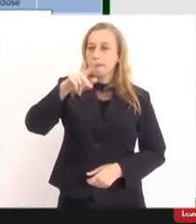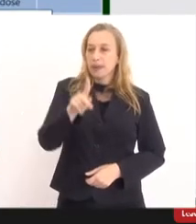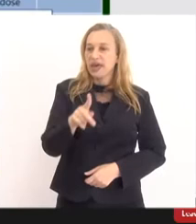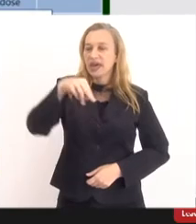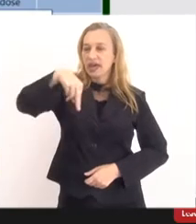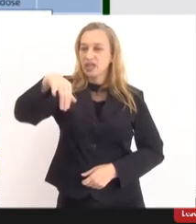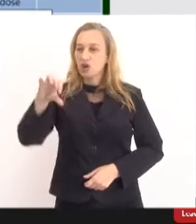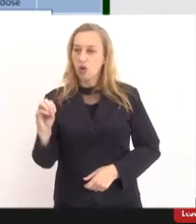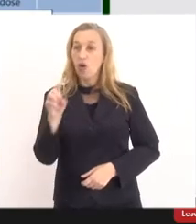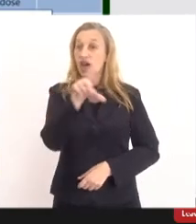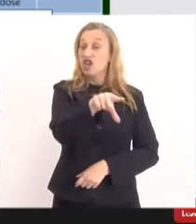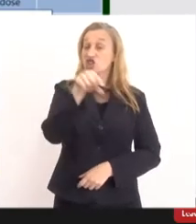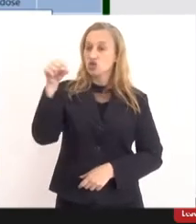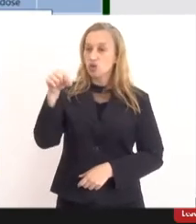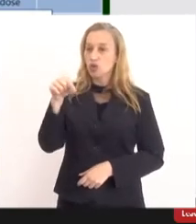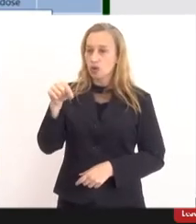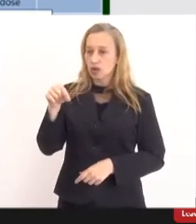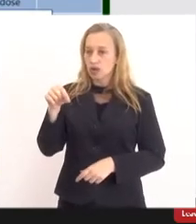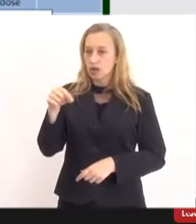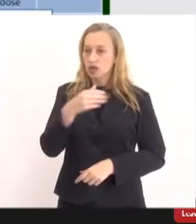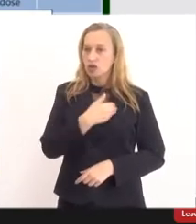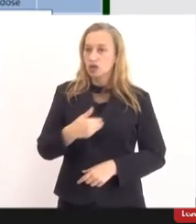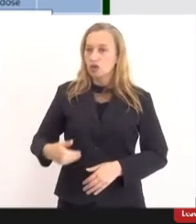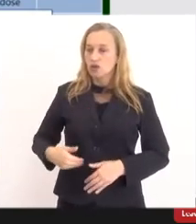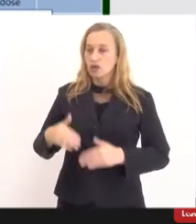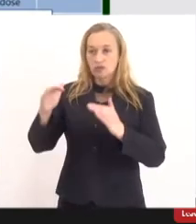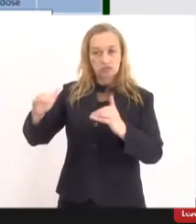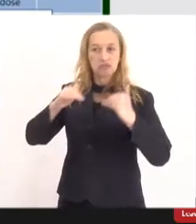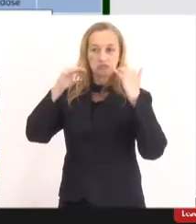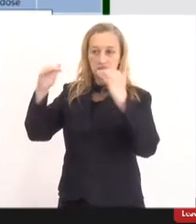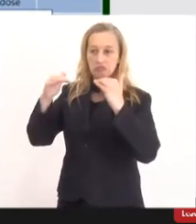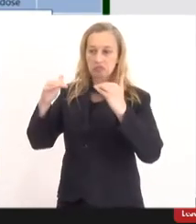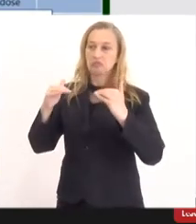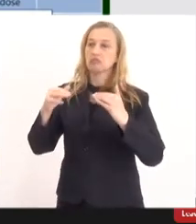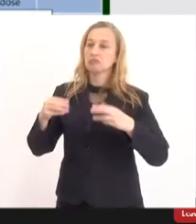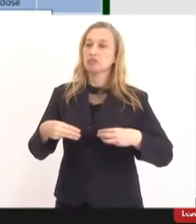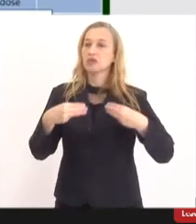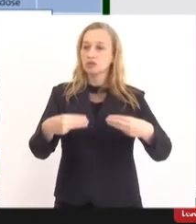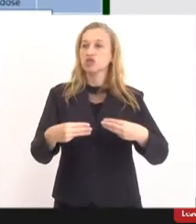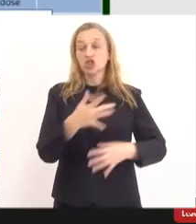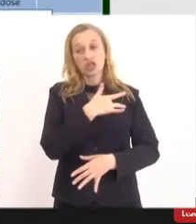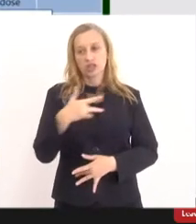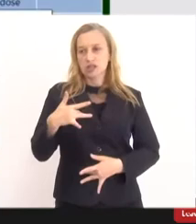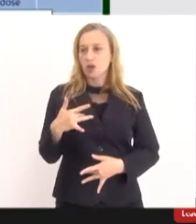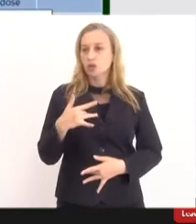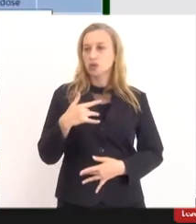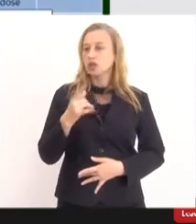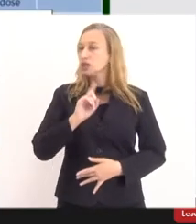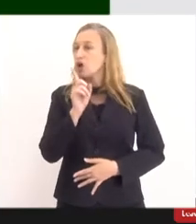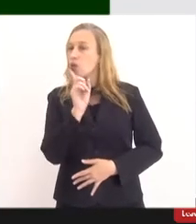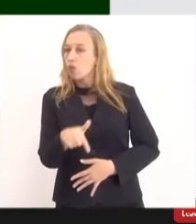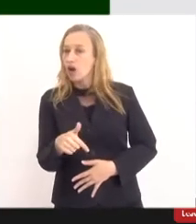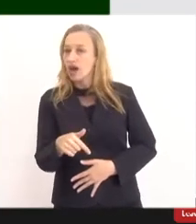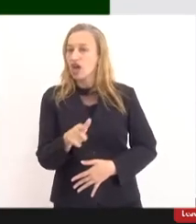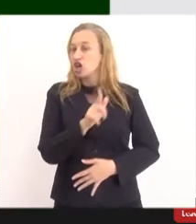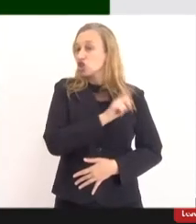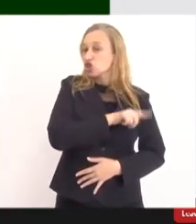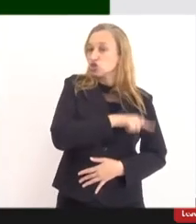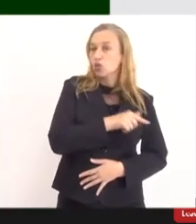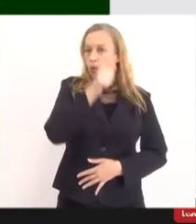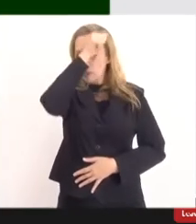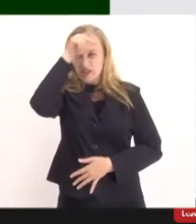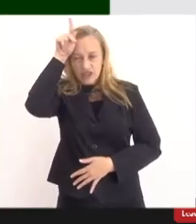opcional e a autoridade máxima no país sanitária é o Ministério da Saúde. Não é gestor, não é